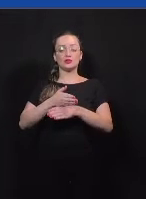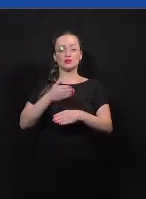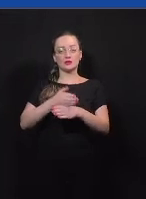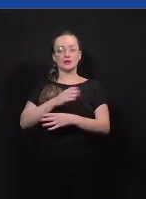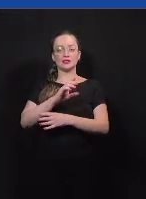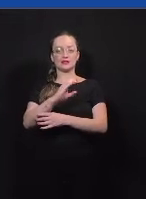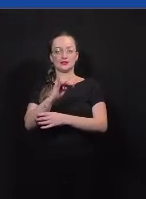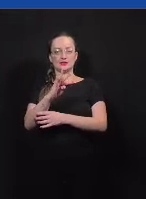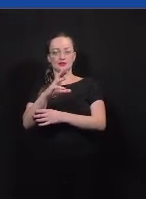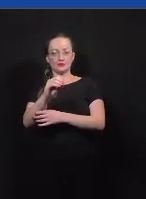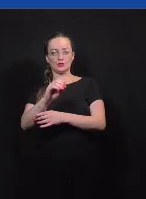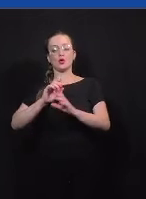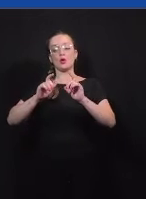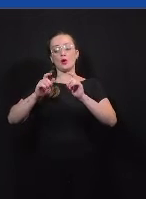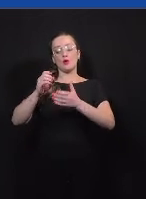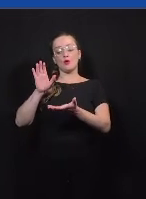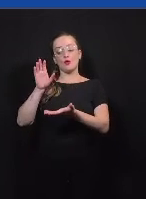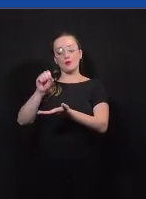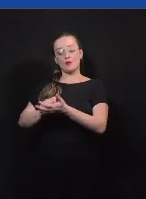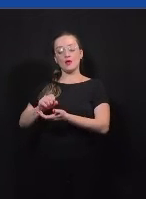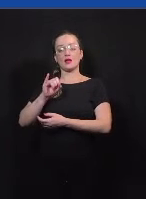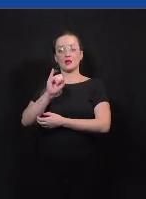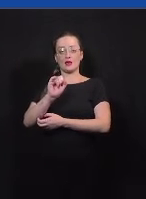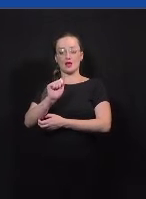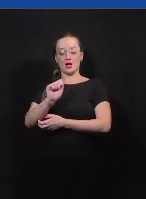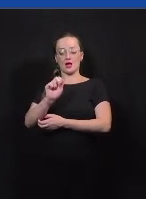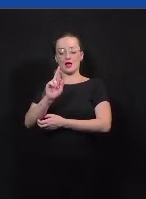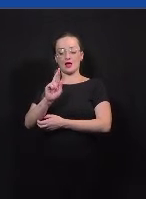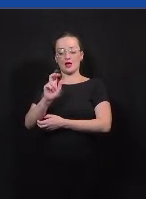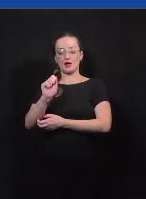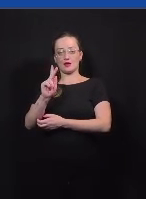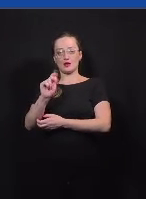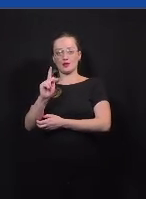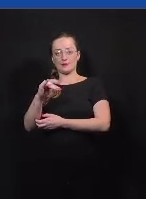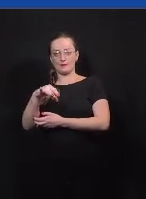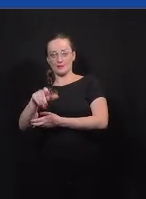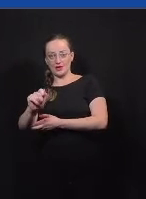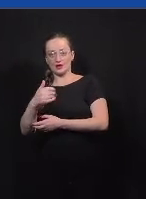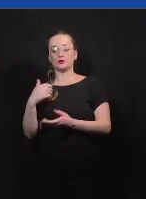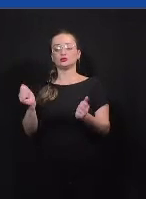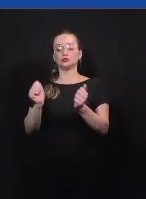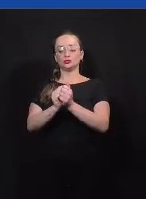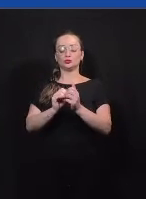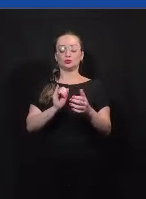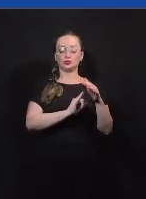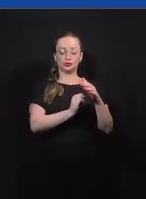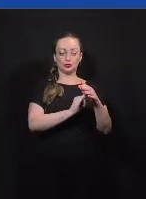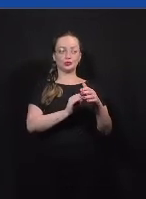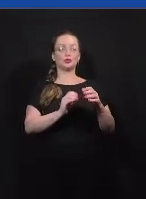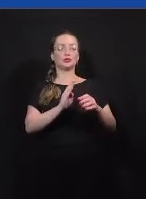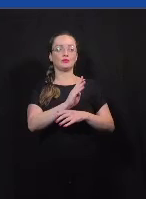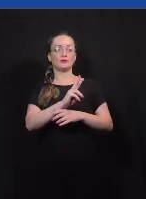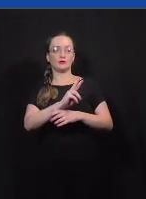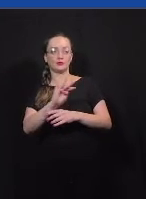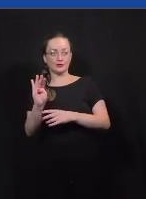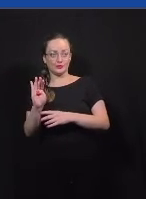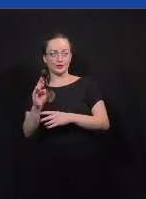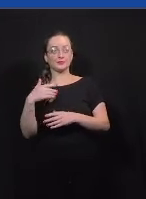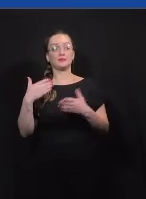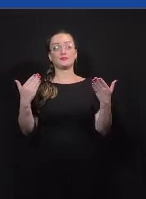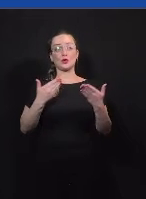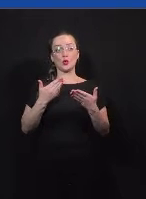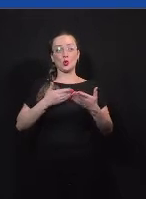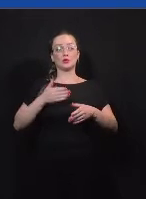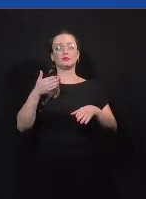desde janeiro até agora, comecei de outubro, como parte do Lab Cidadania do Instituto Votorantim, que está promovendo esse evento que a gente está participando hoje.